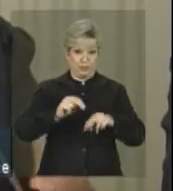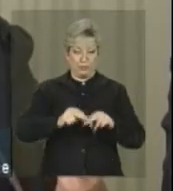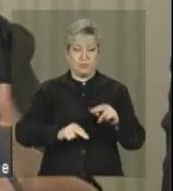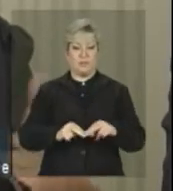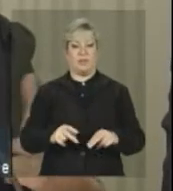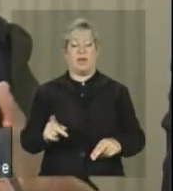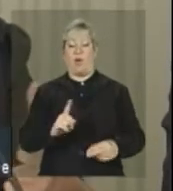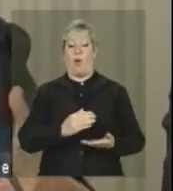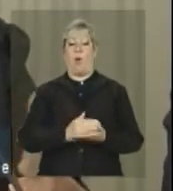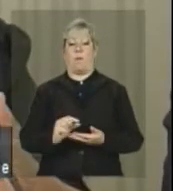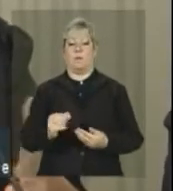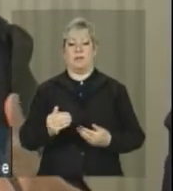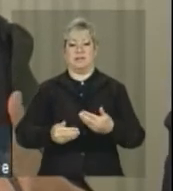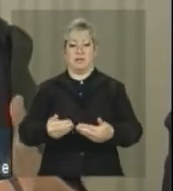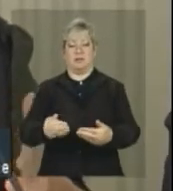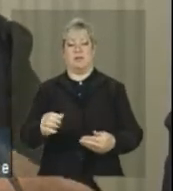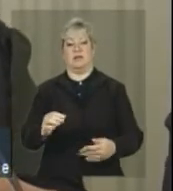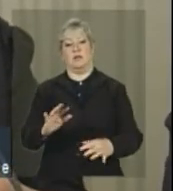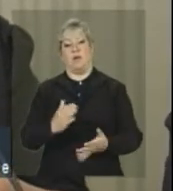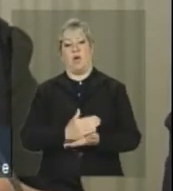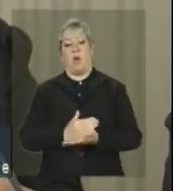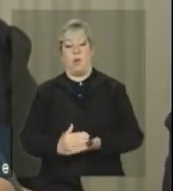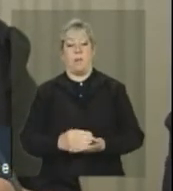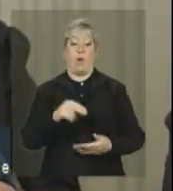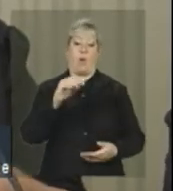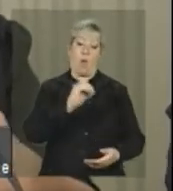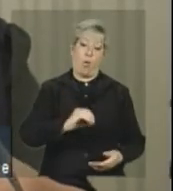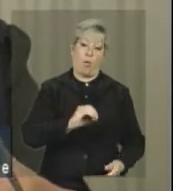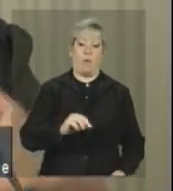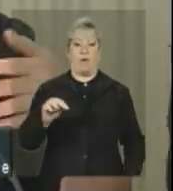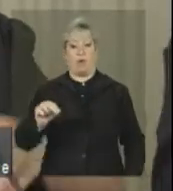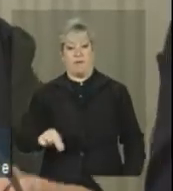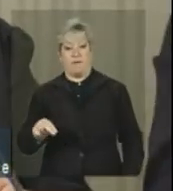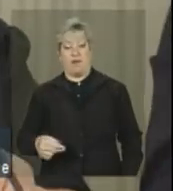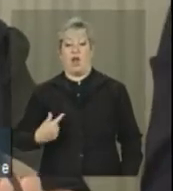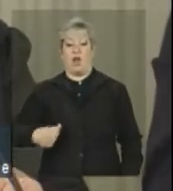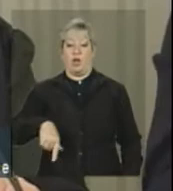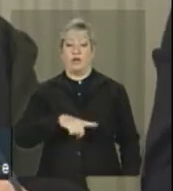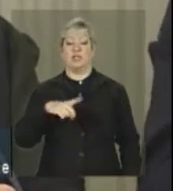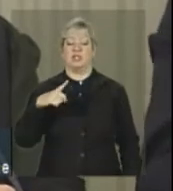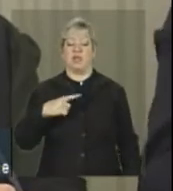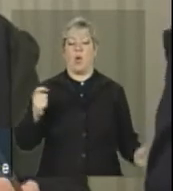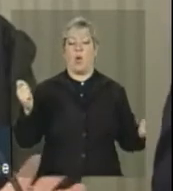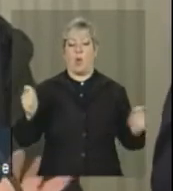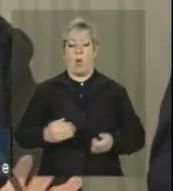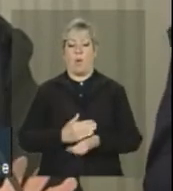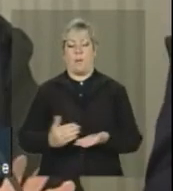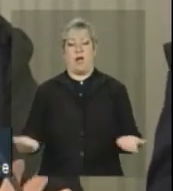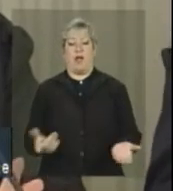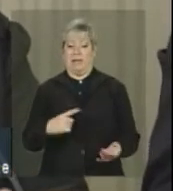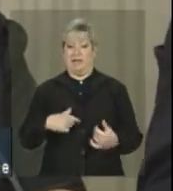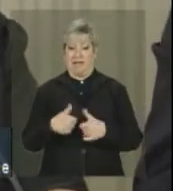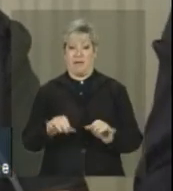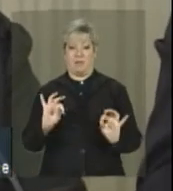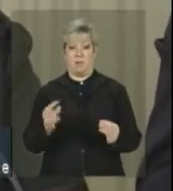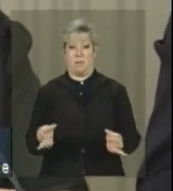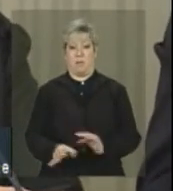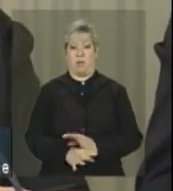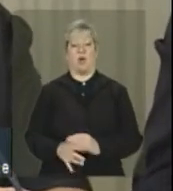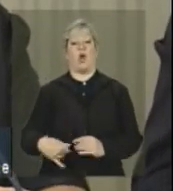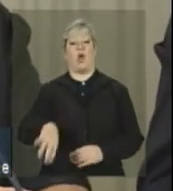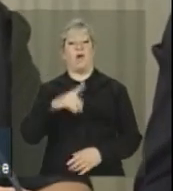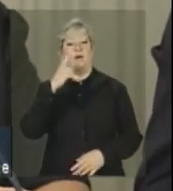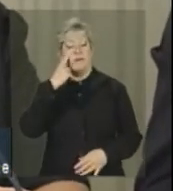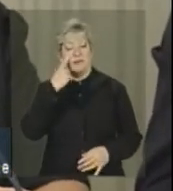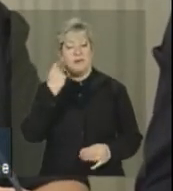sequência. Talvez a gente tivesse começado em outubro e novembro. Nós tínhamos condições de começar agora, estava tudo pronto. Nossa avaliação